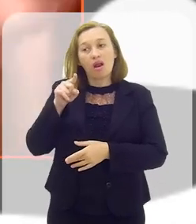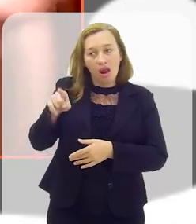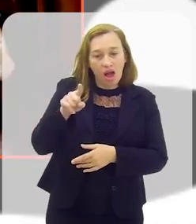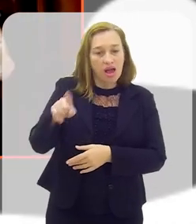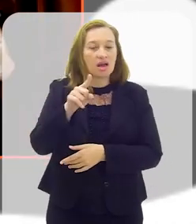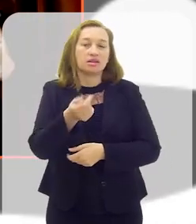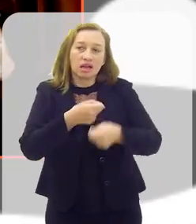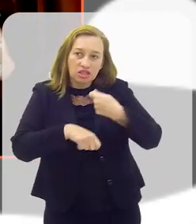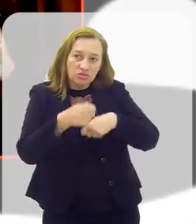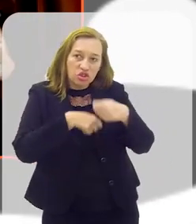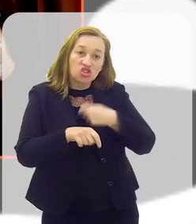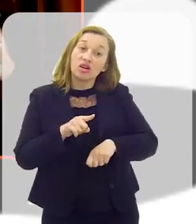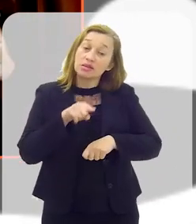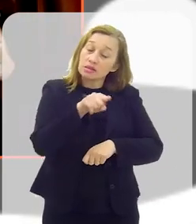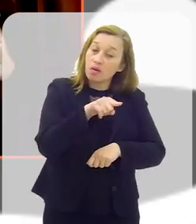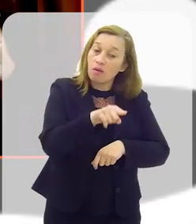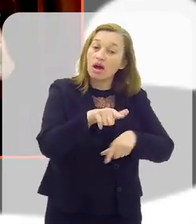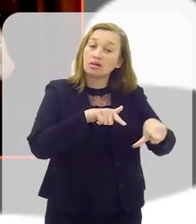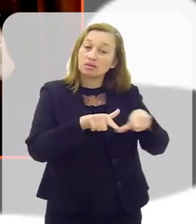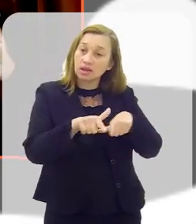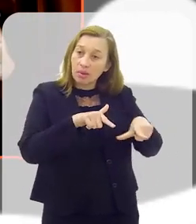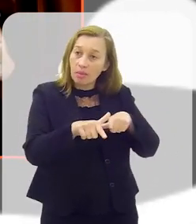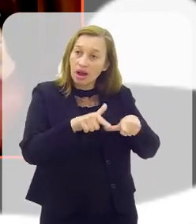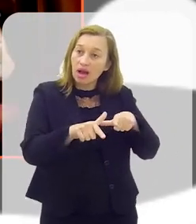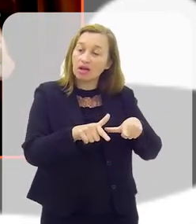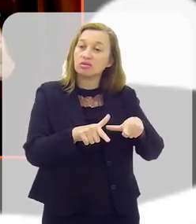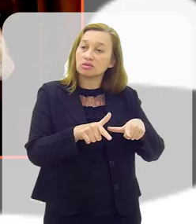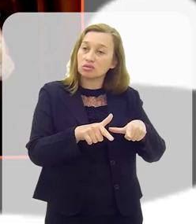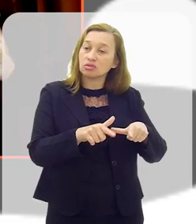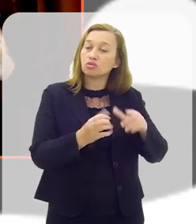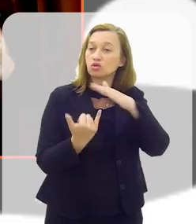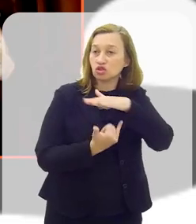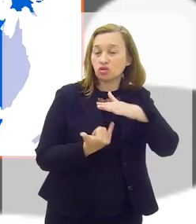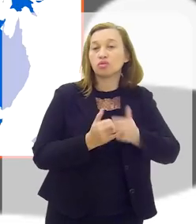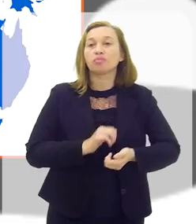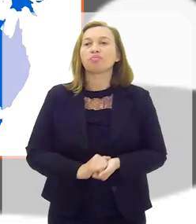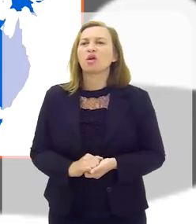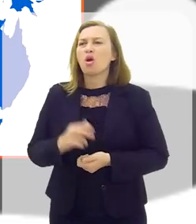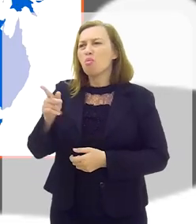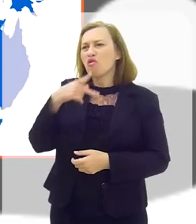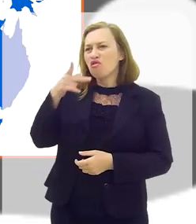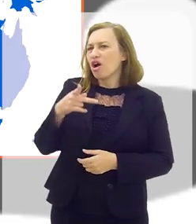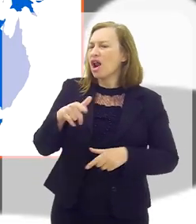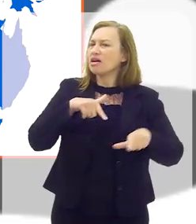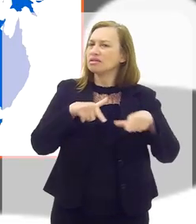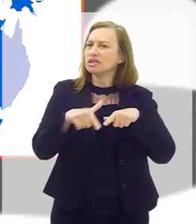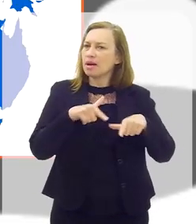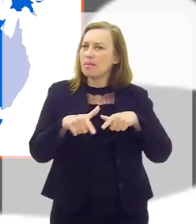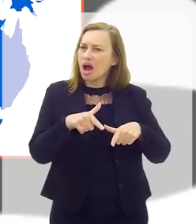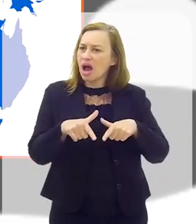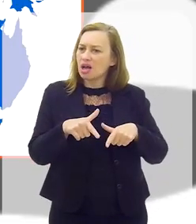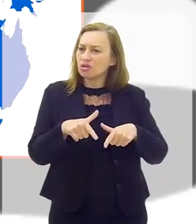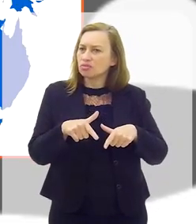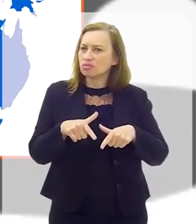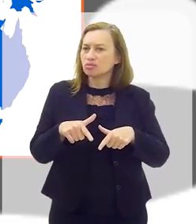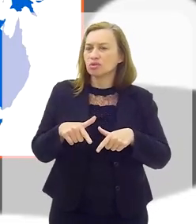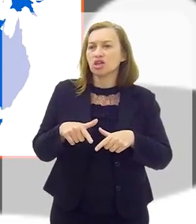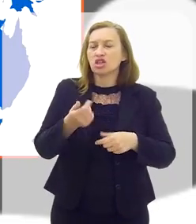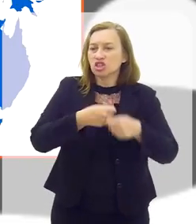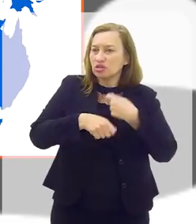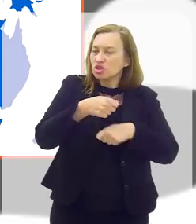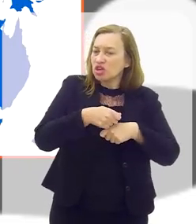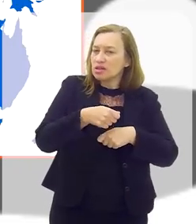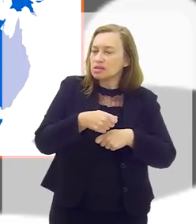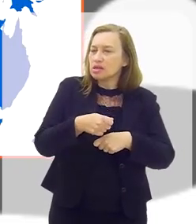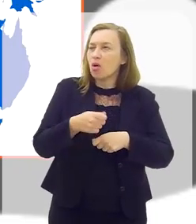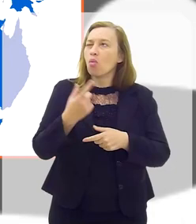executando as funções, vamos dizer, mais operacionais do Instituto. Por falar em função executiva, cheguei num assunto que